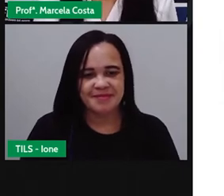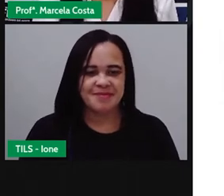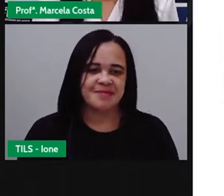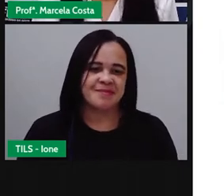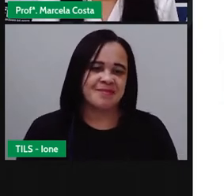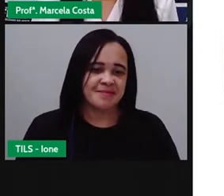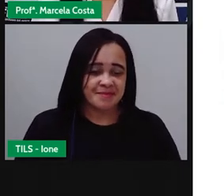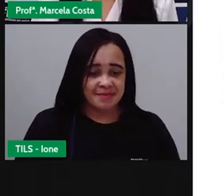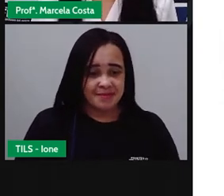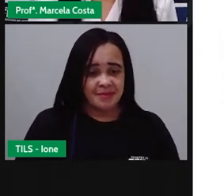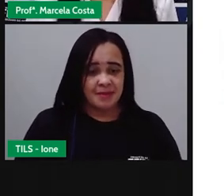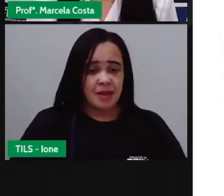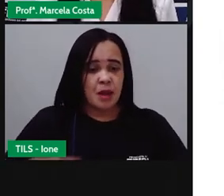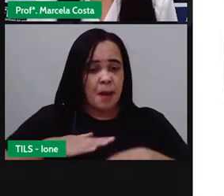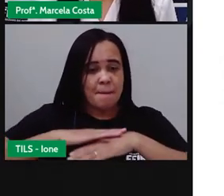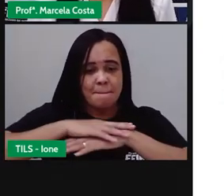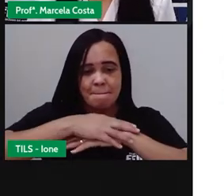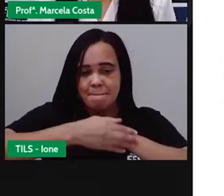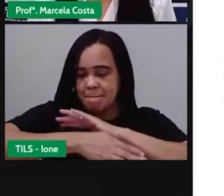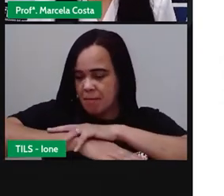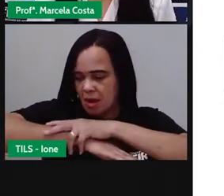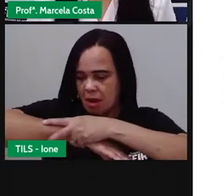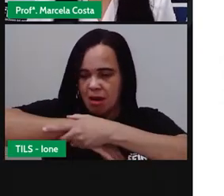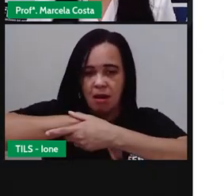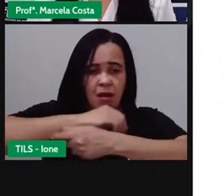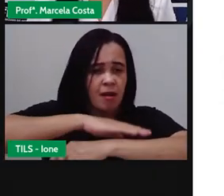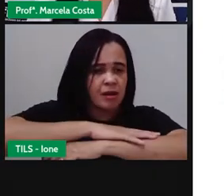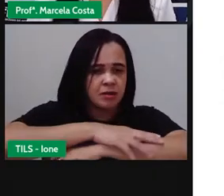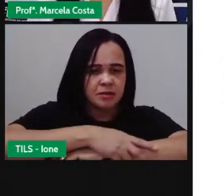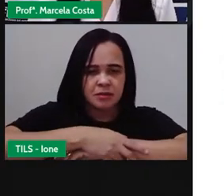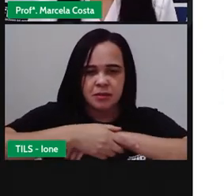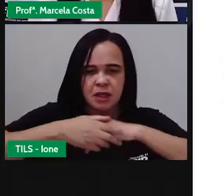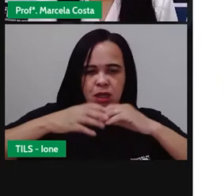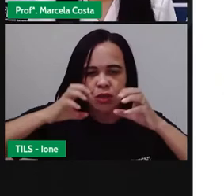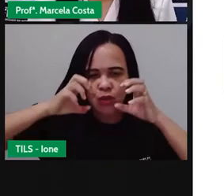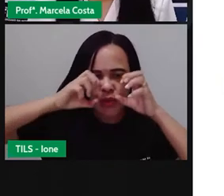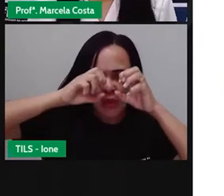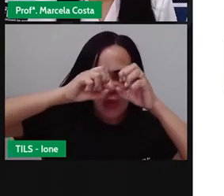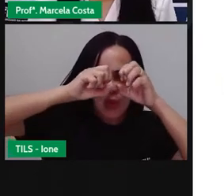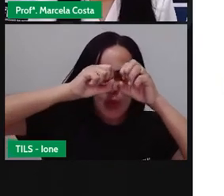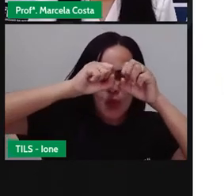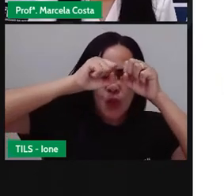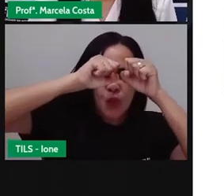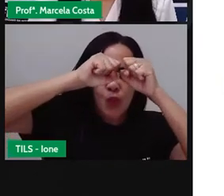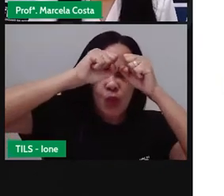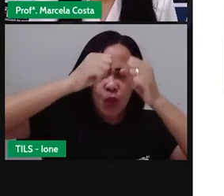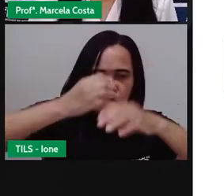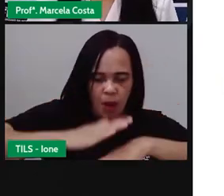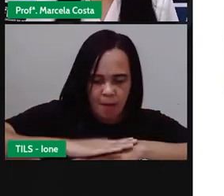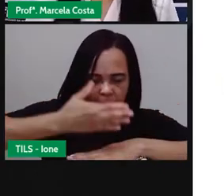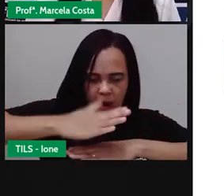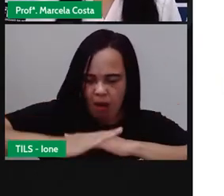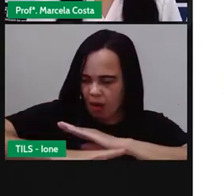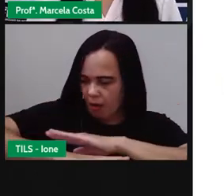A pele era escura e lustrosa, como o pelo da ponteira negra.